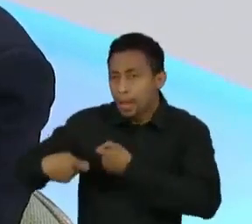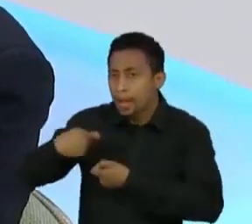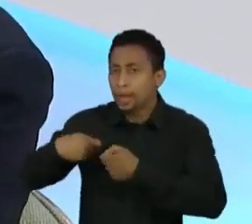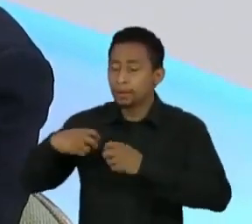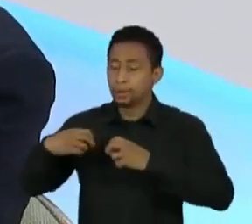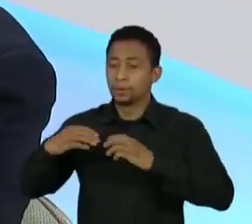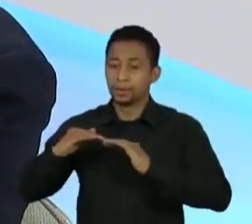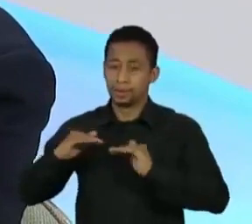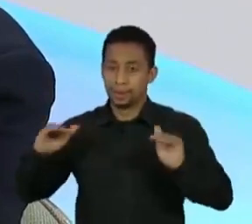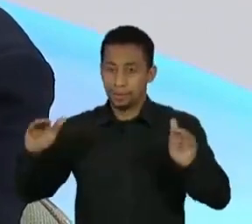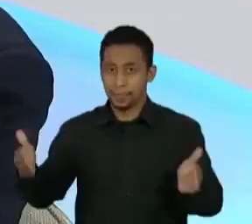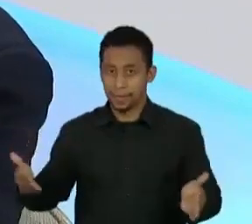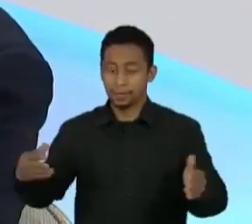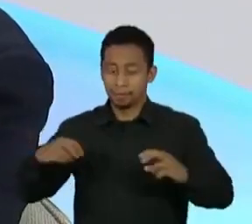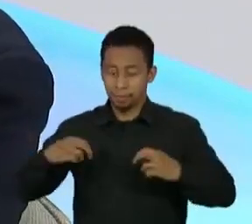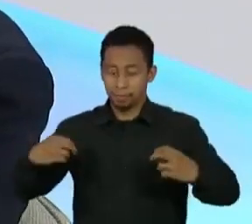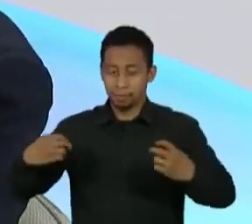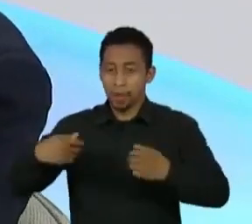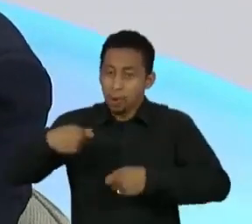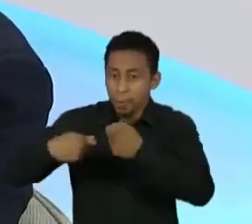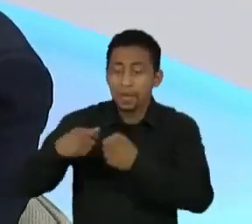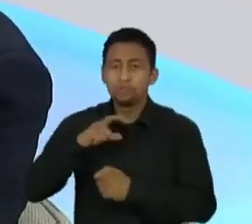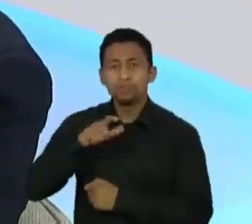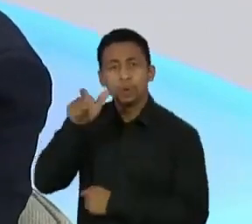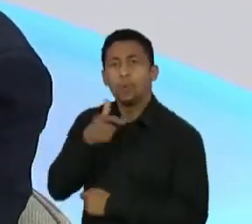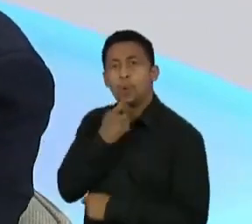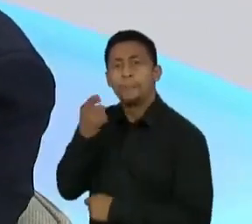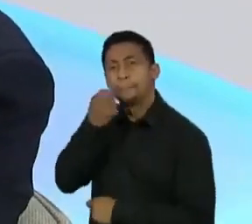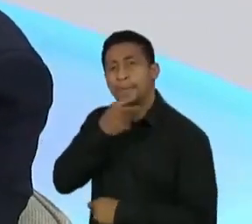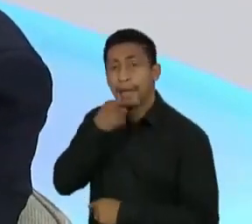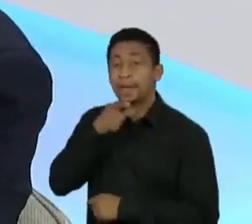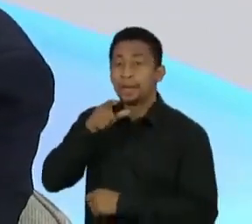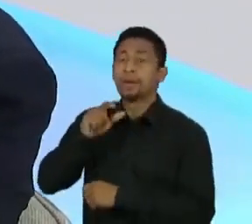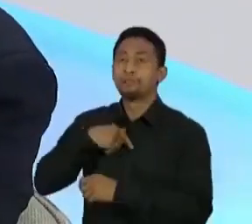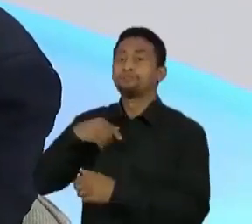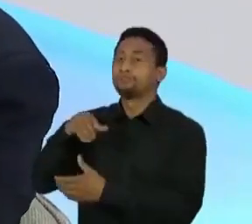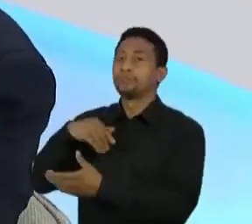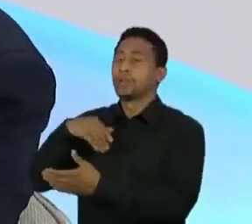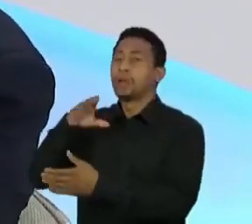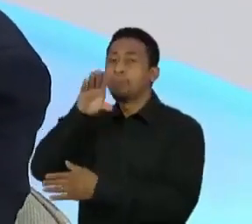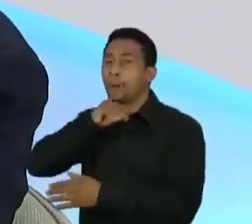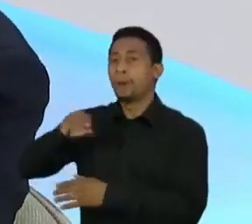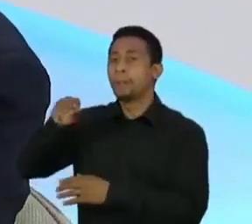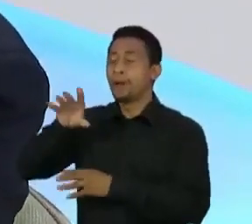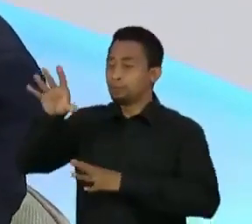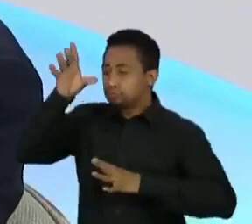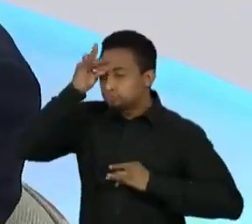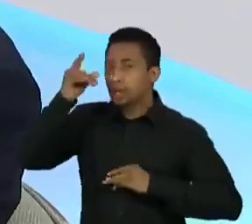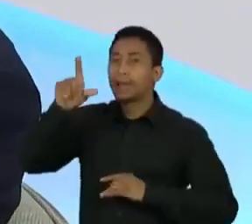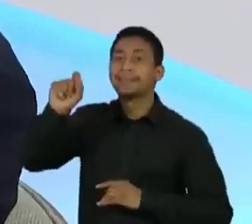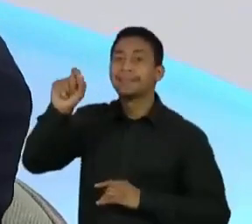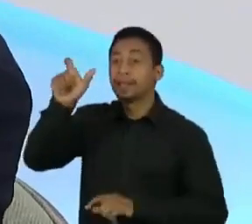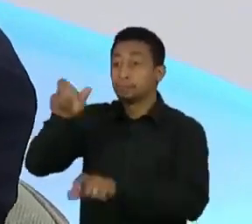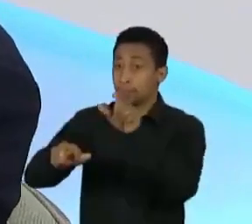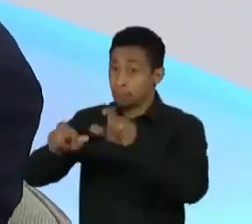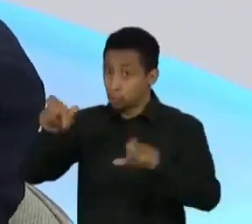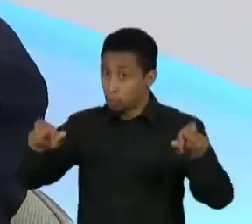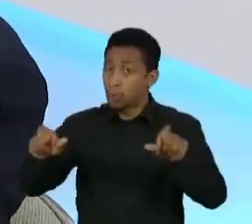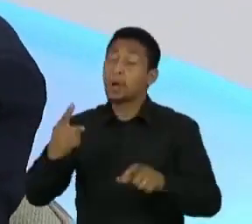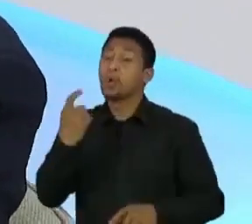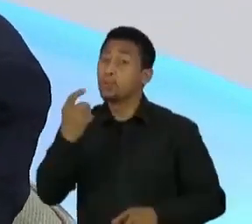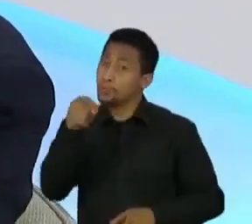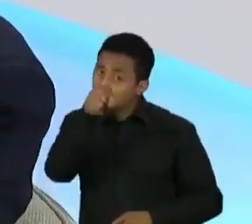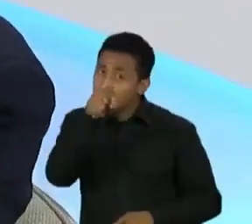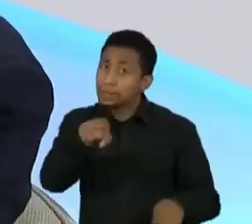9 ou 10 personagens e apenas um deles, portanto, foi de propósito. Daí ele me disse, olha, eu